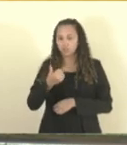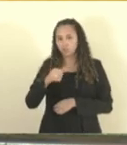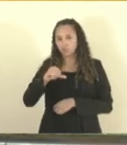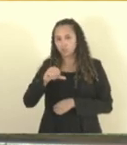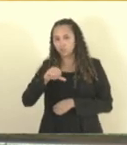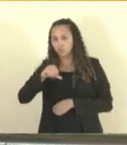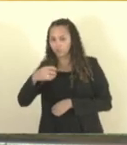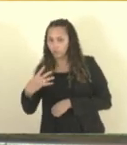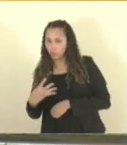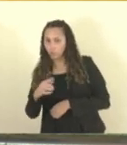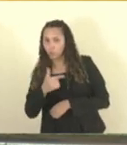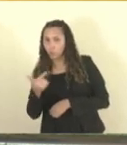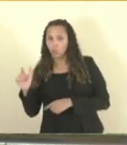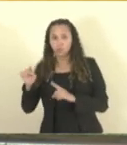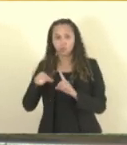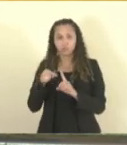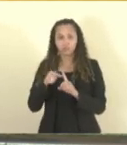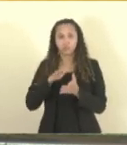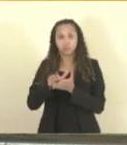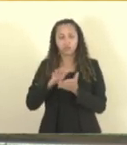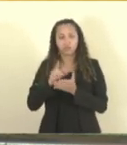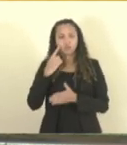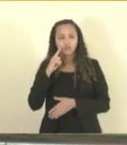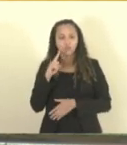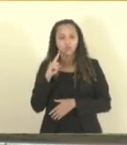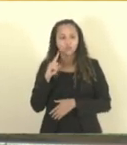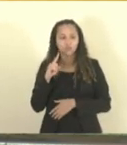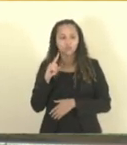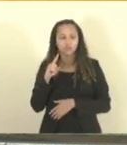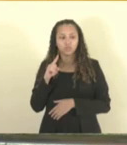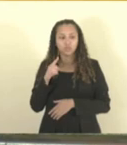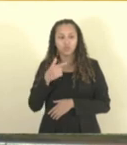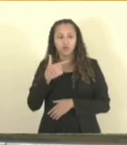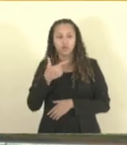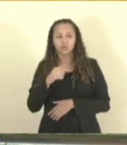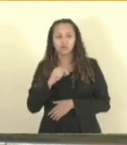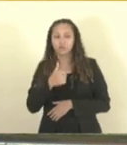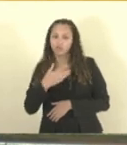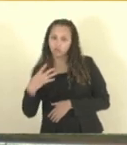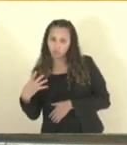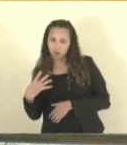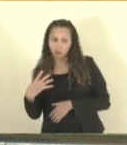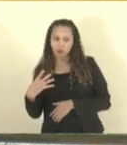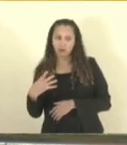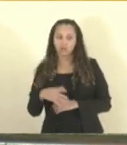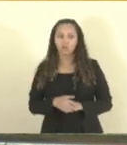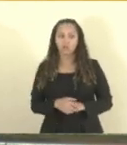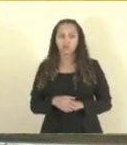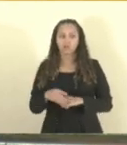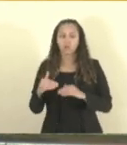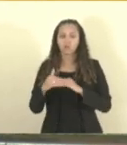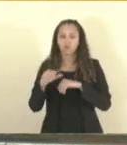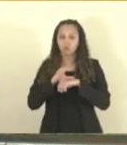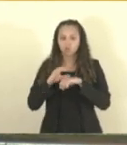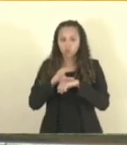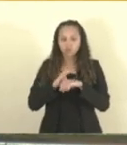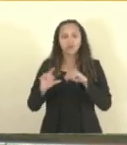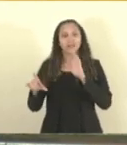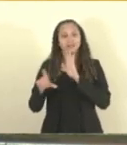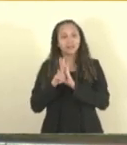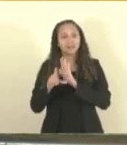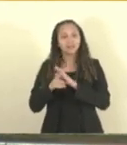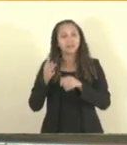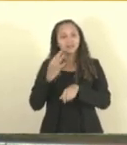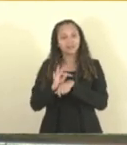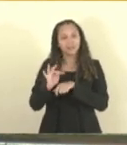outras providências publicadas no adital do dia 18 de 3 de 2024, parecer oral da Comissão de Justiça pela Constitucionalidade, Legalidade e Boa Técnica